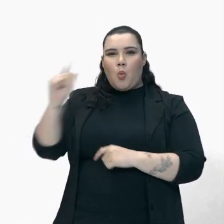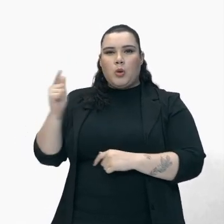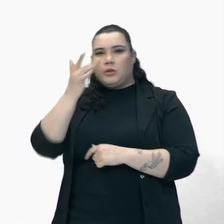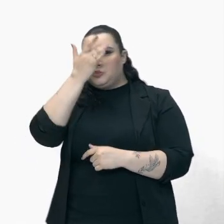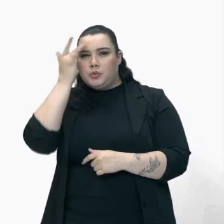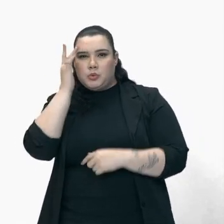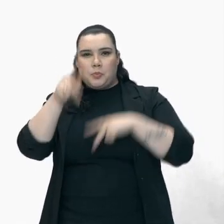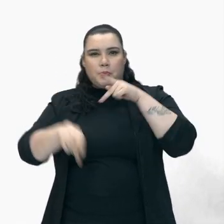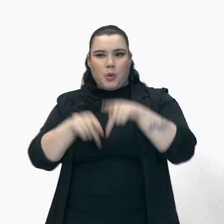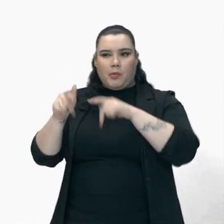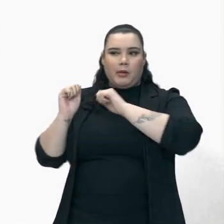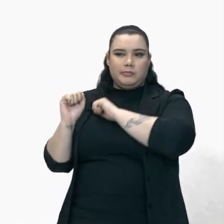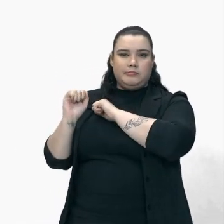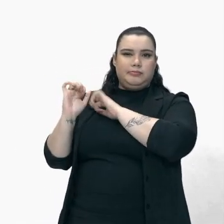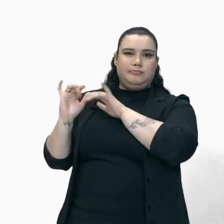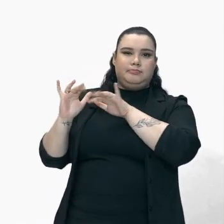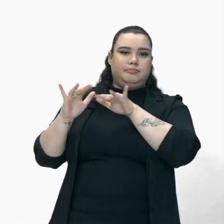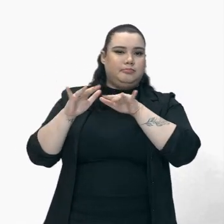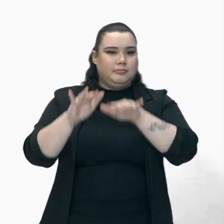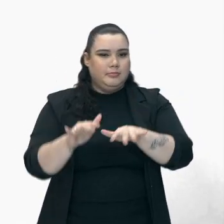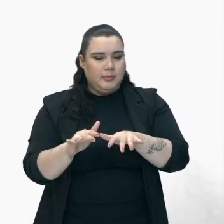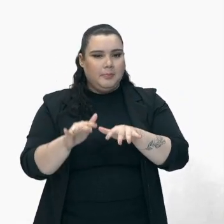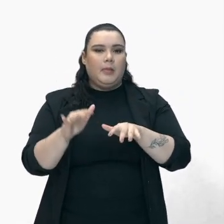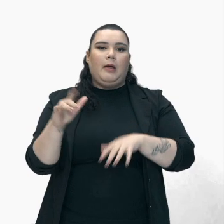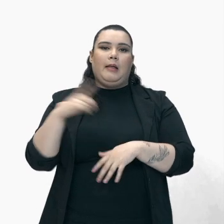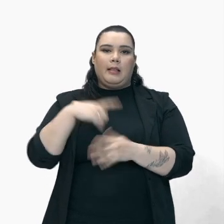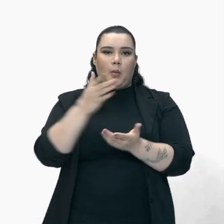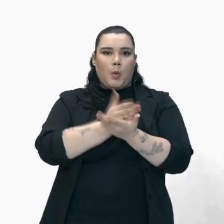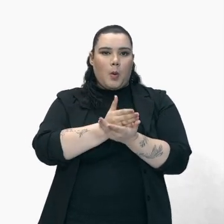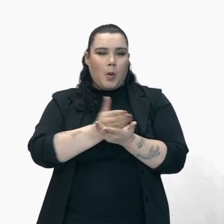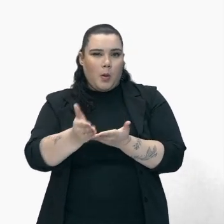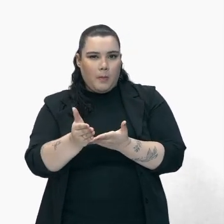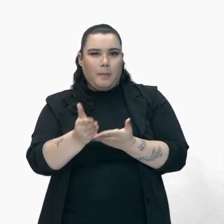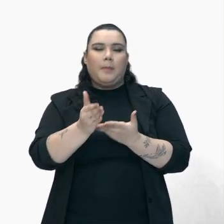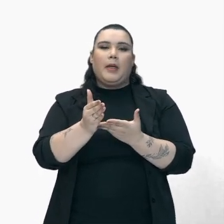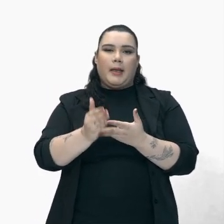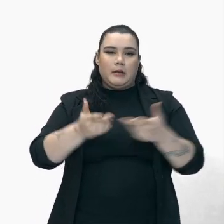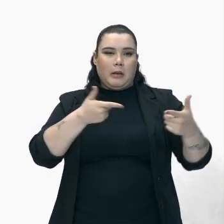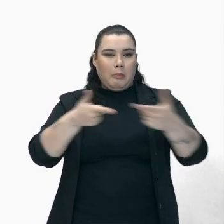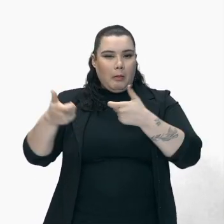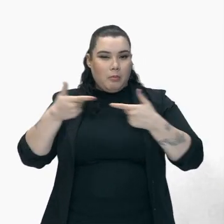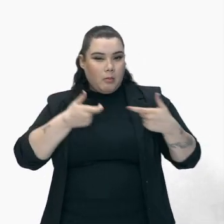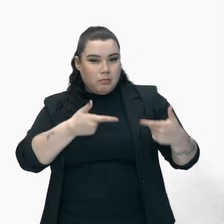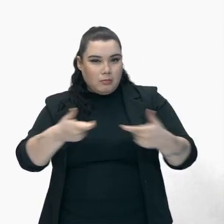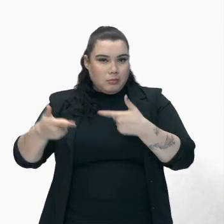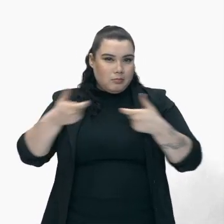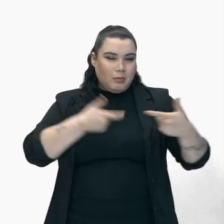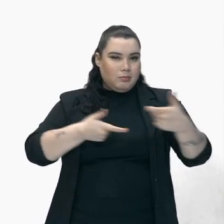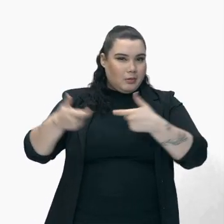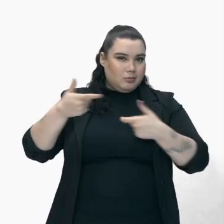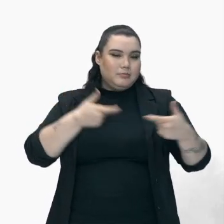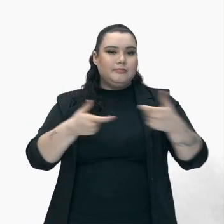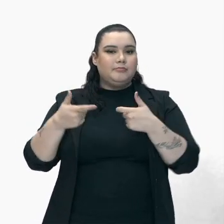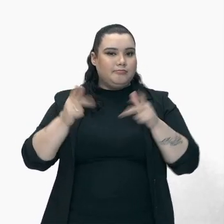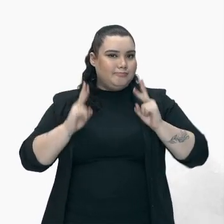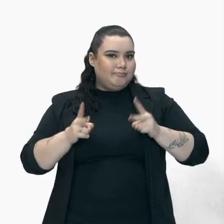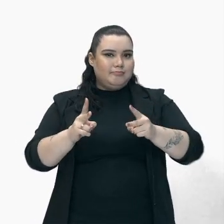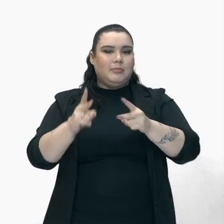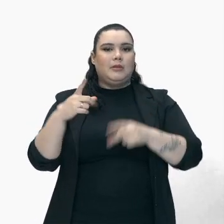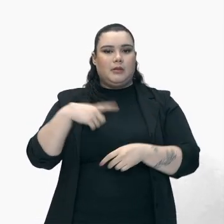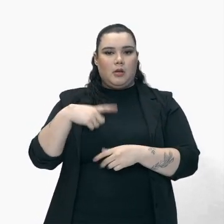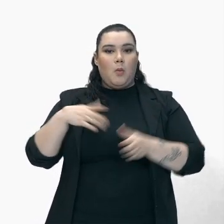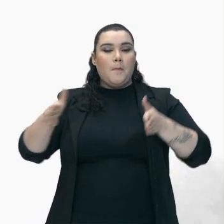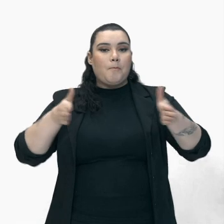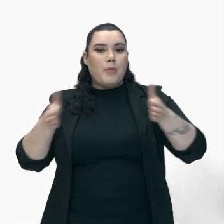E isso Inevitavelmente Ocasionou Conflito Que a gente Conhece ainda Hoje Como a guerra A dos emboabas Que ocorreu De